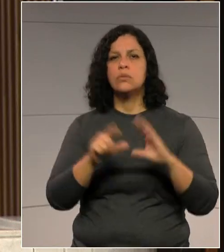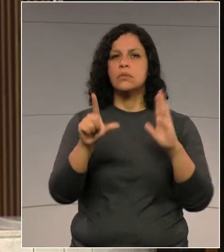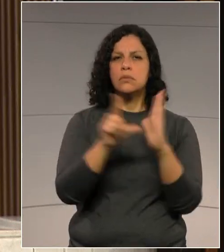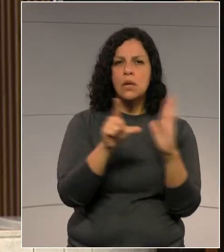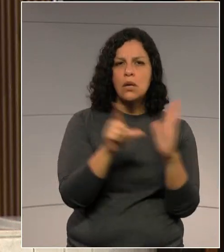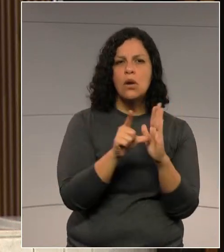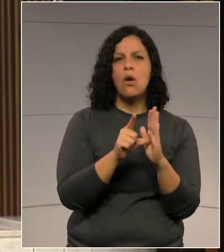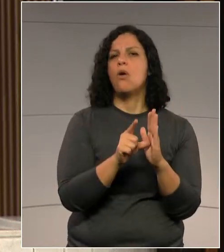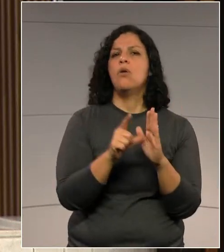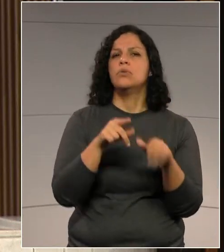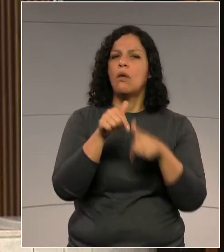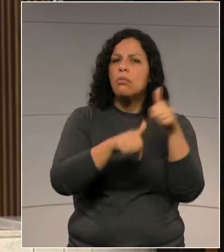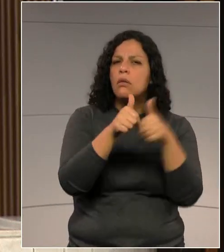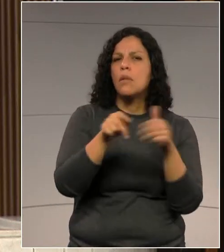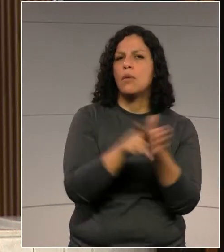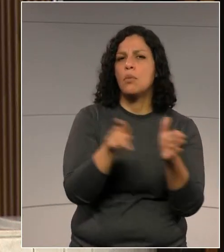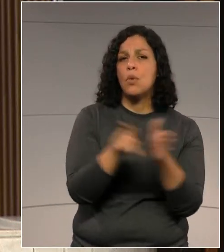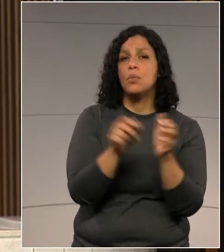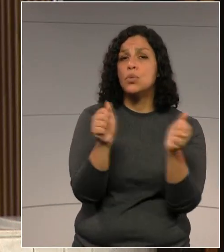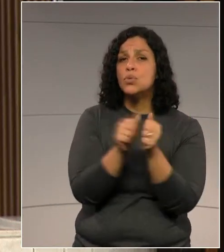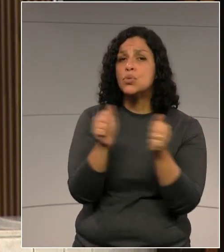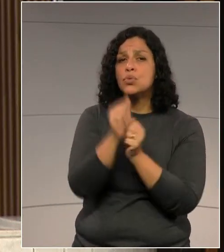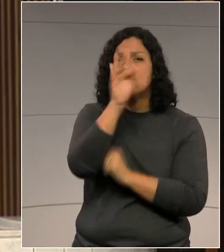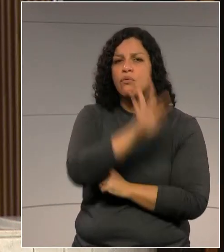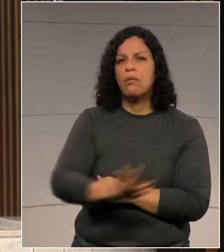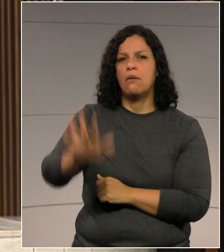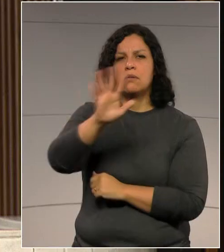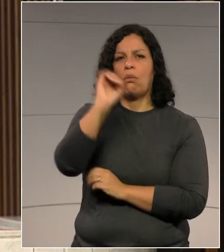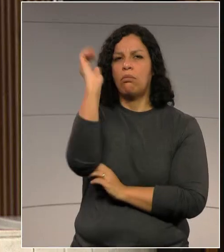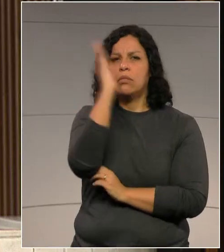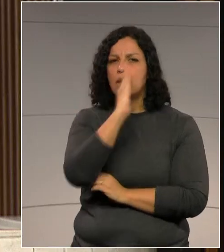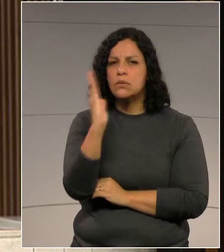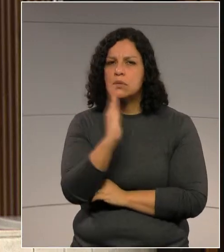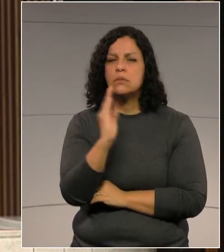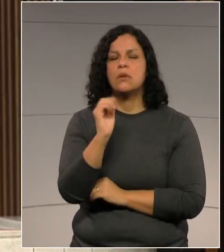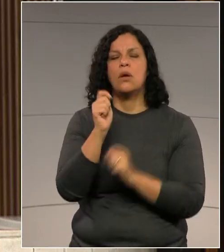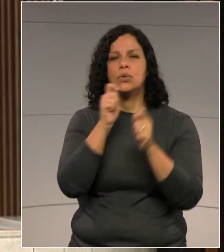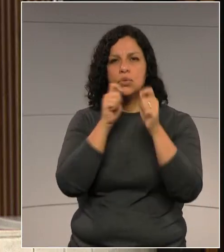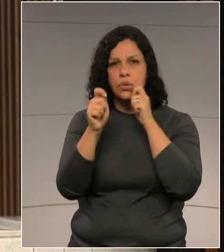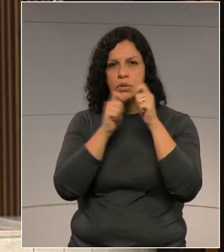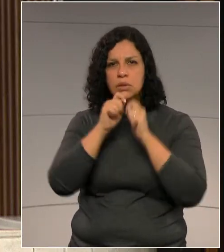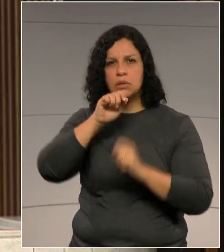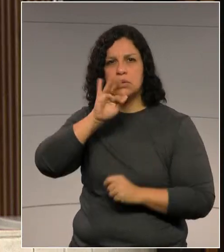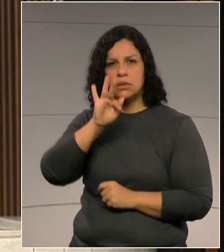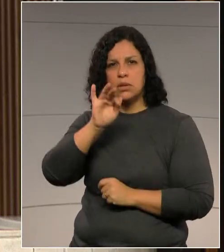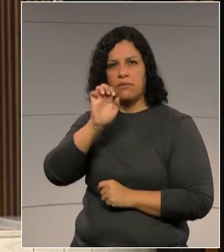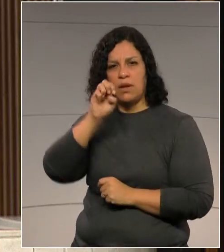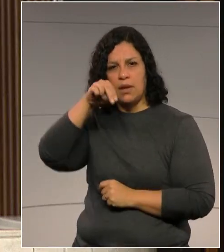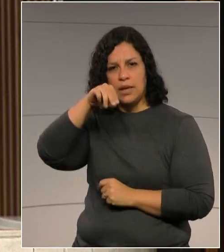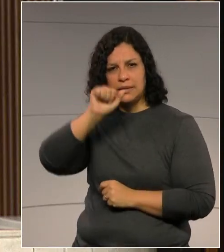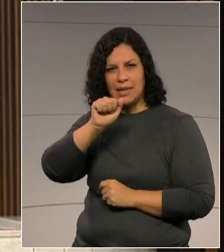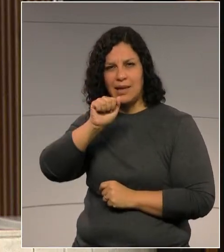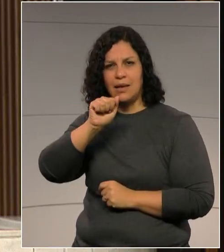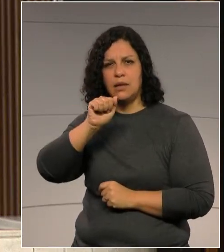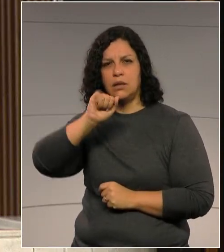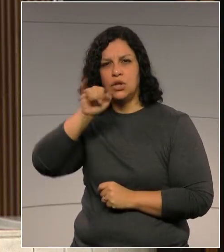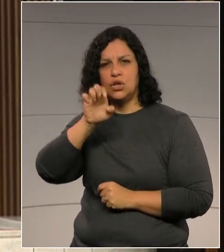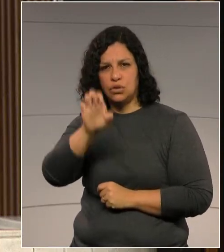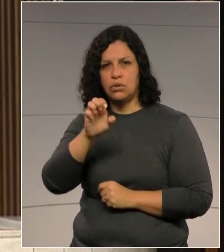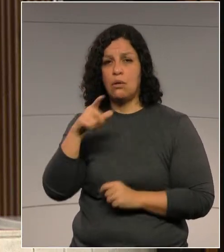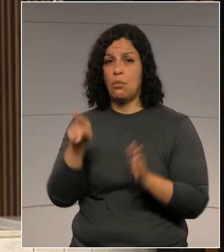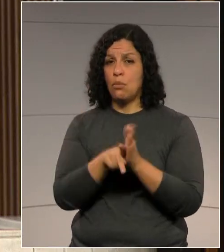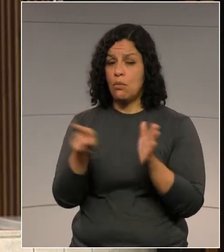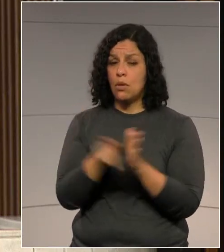em parceria com a Federação Nacional dos Jornalistas, a FENAG. A audiência faz parte da mobilização dos